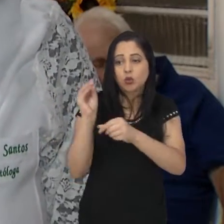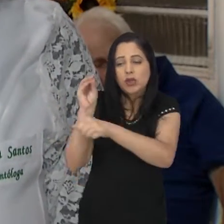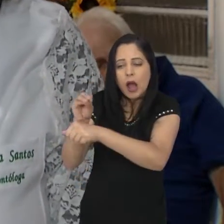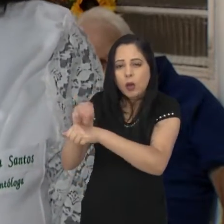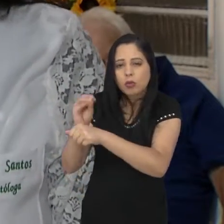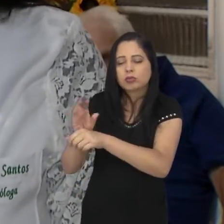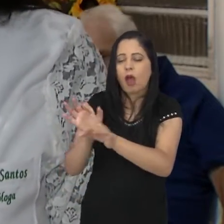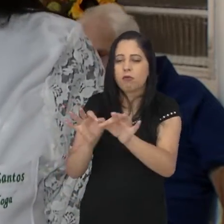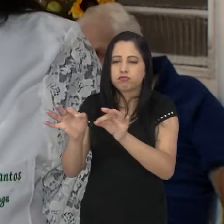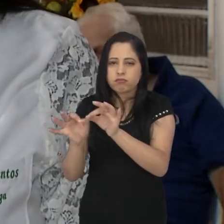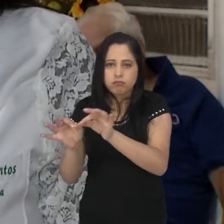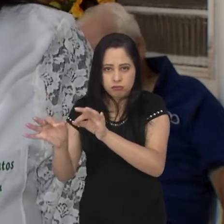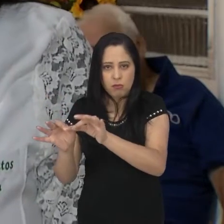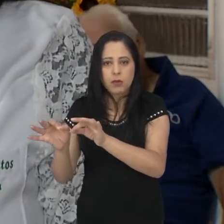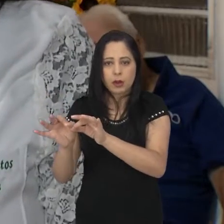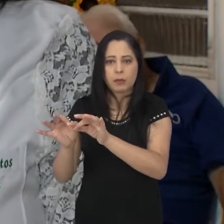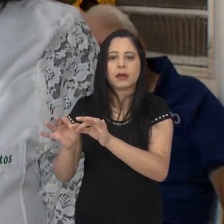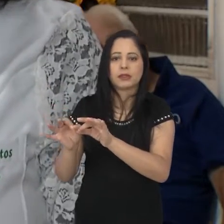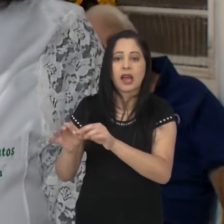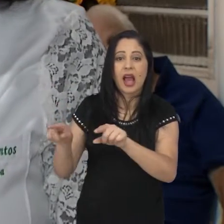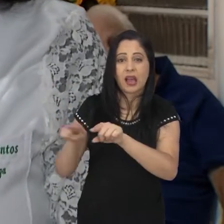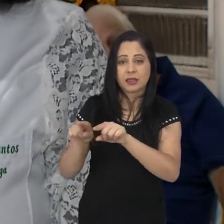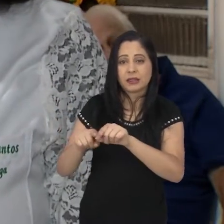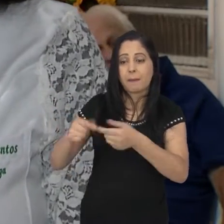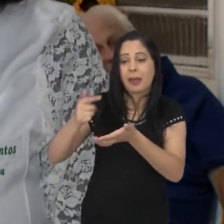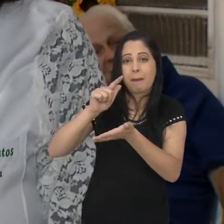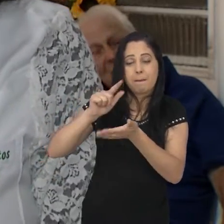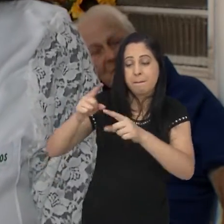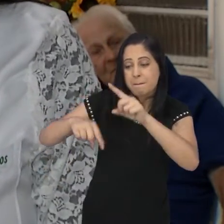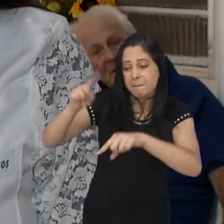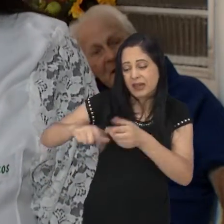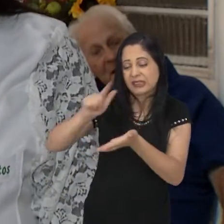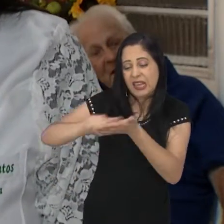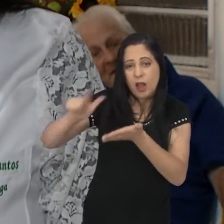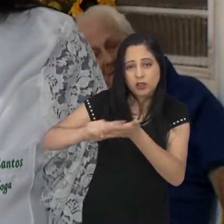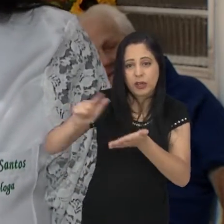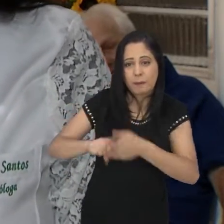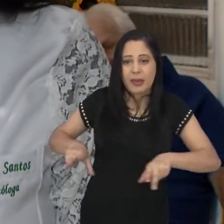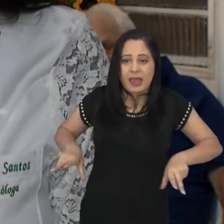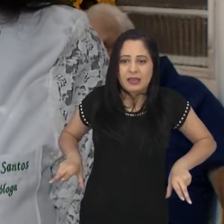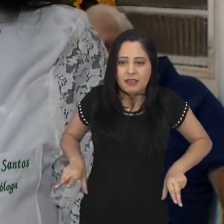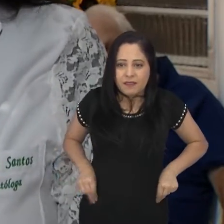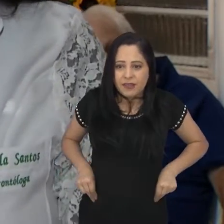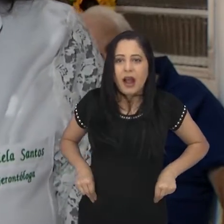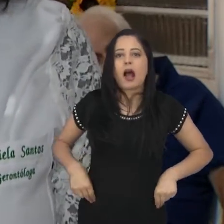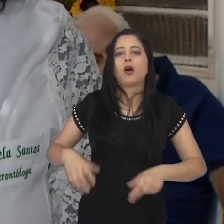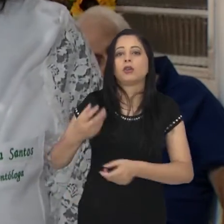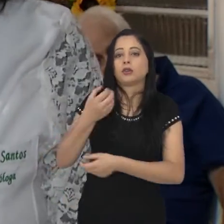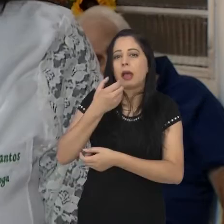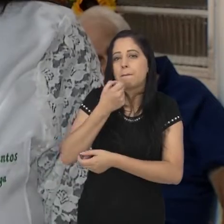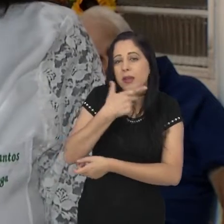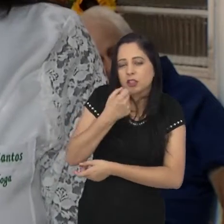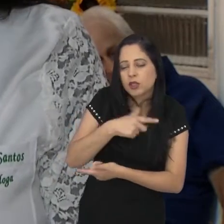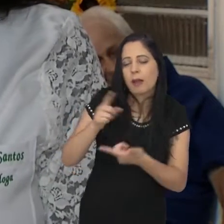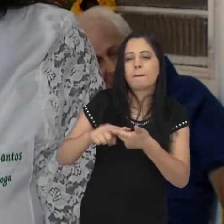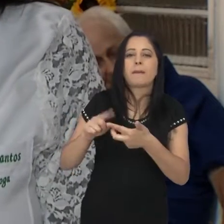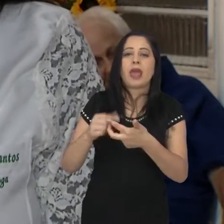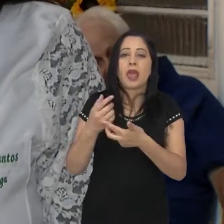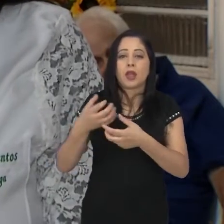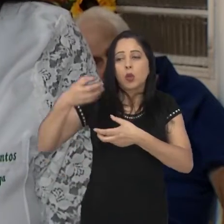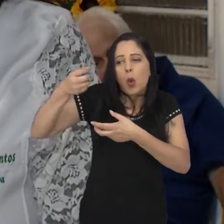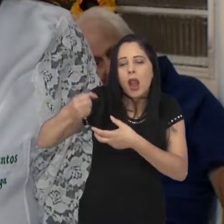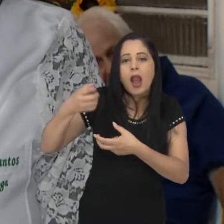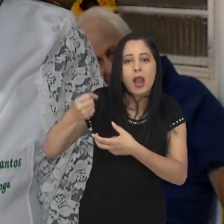na manutenção da casa, na contribuição de material de limpeza, fralda geriátrica, leite. Então, nos ajuda